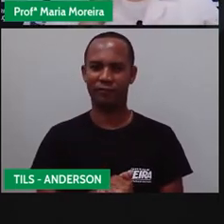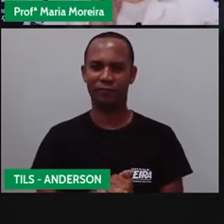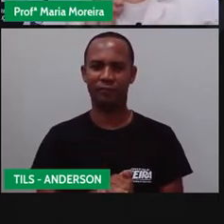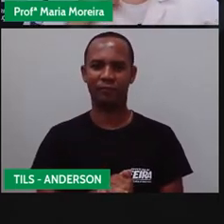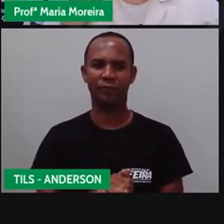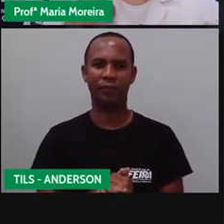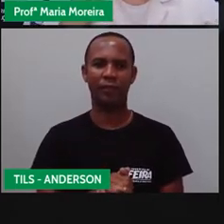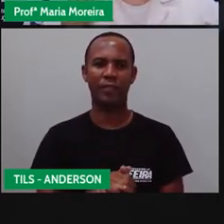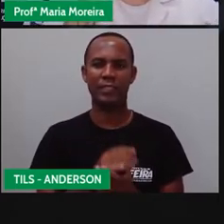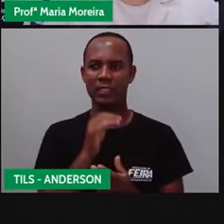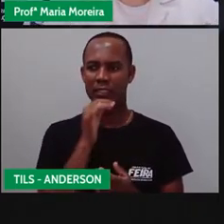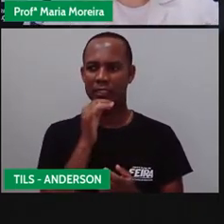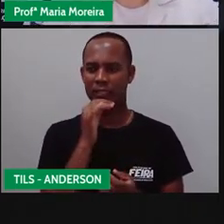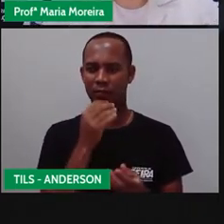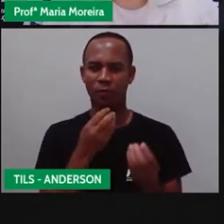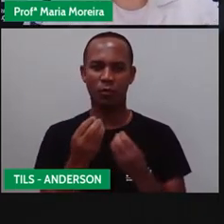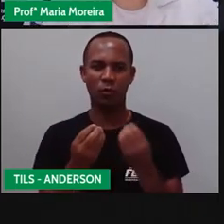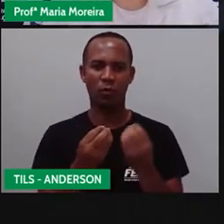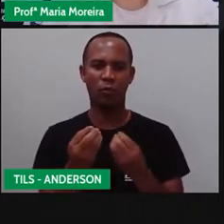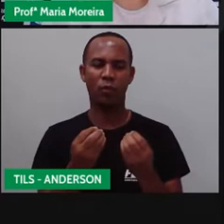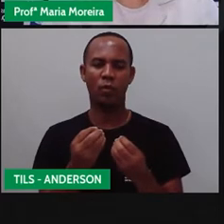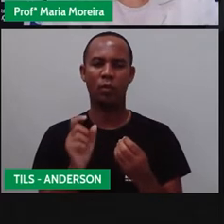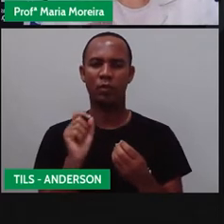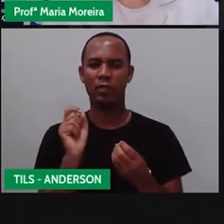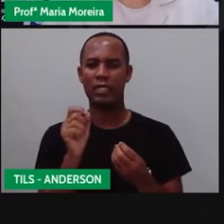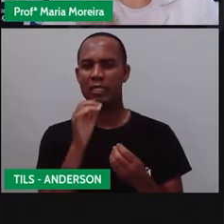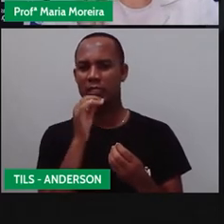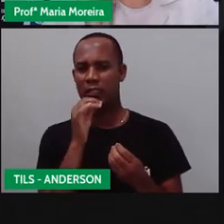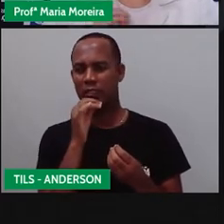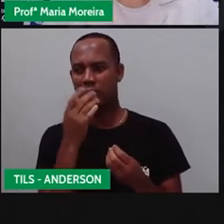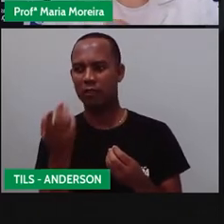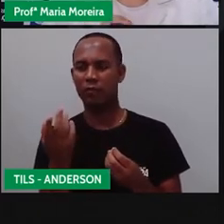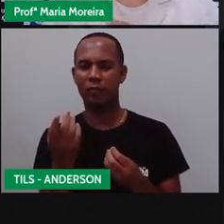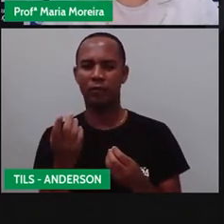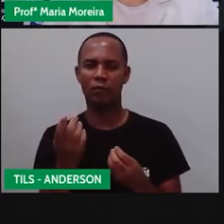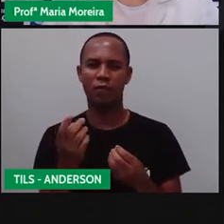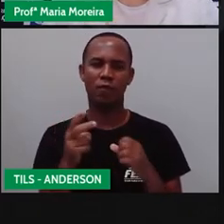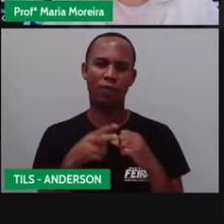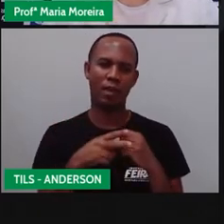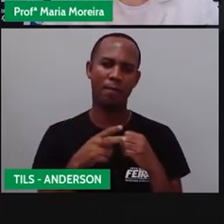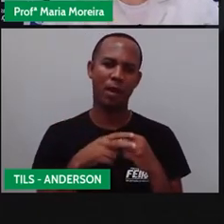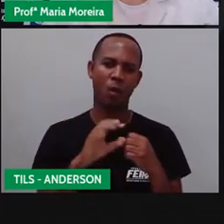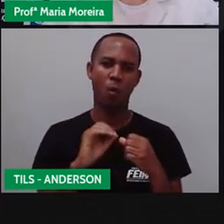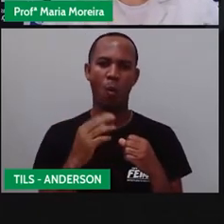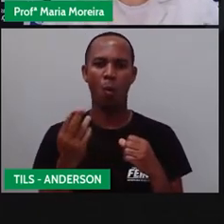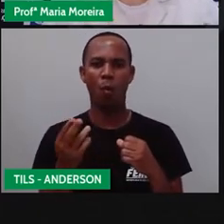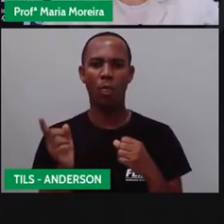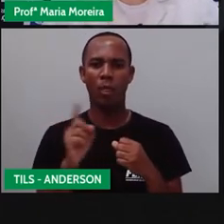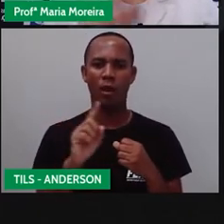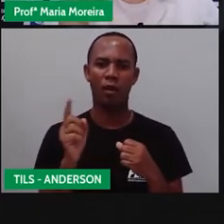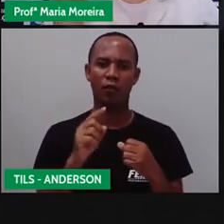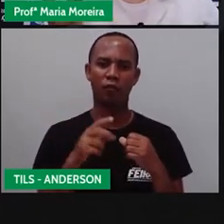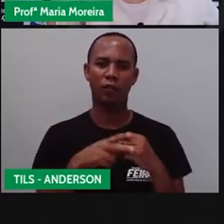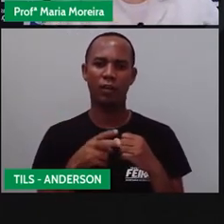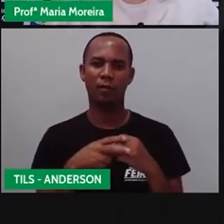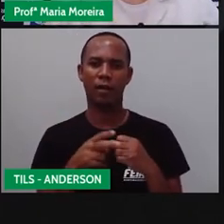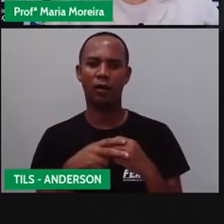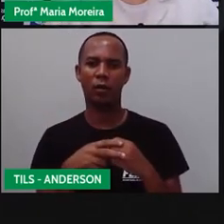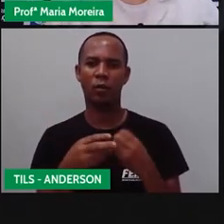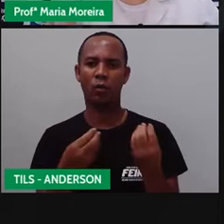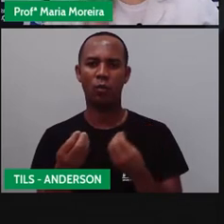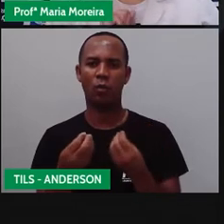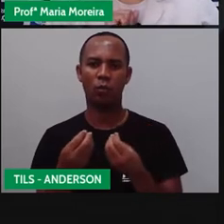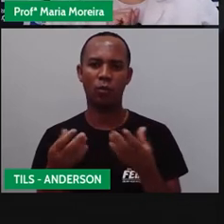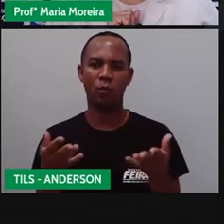Então, assim, compõe-se de elementos verbais e o quê? Elementos não verbais. Por quê? Porque à medida que eu falo, eu